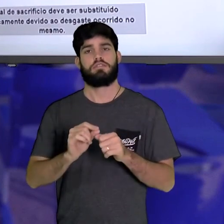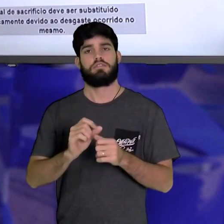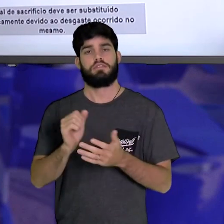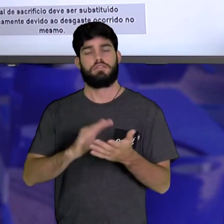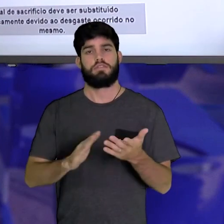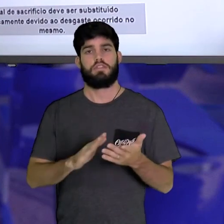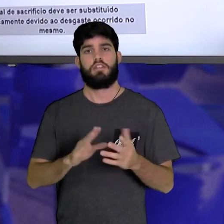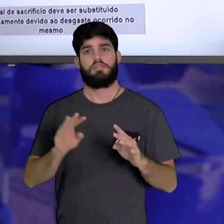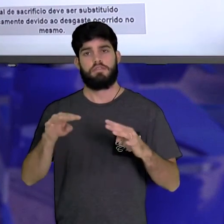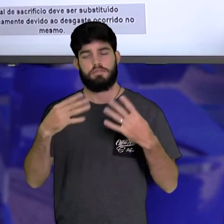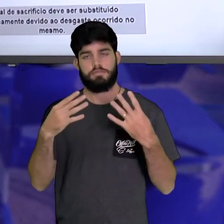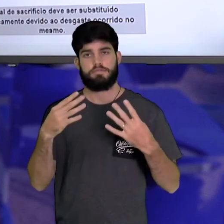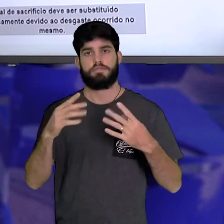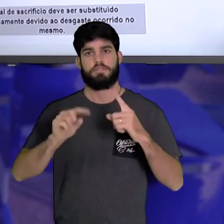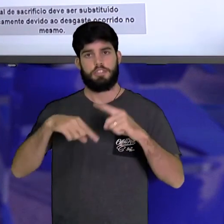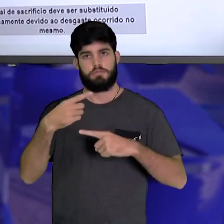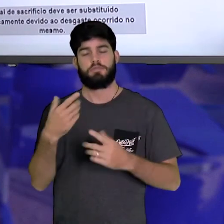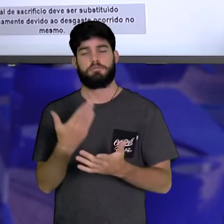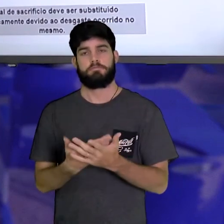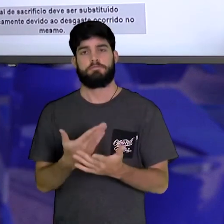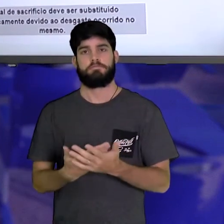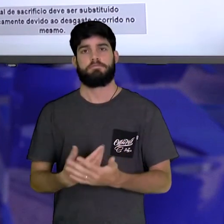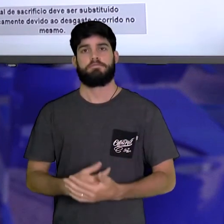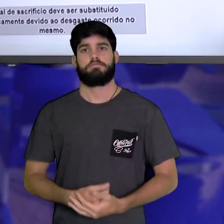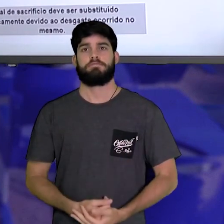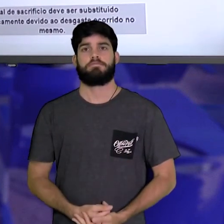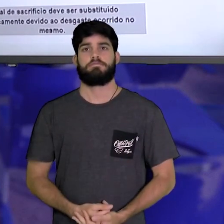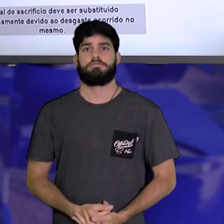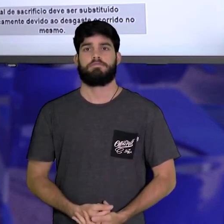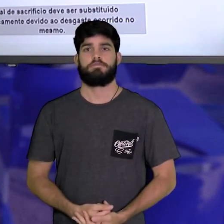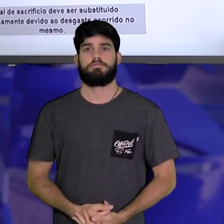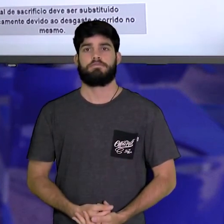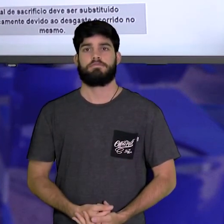fiquem ligados nas próximas aulas. Tchau,